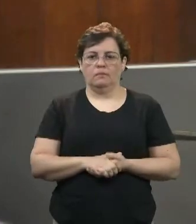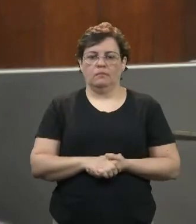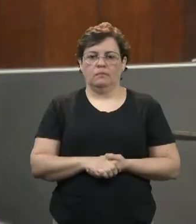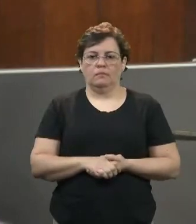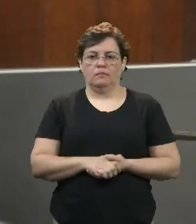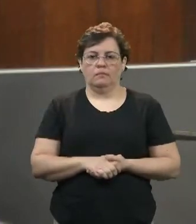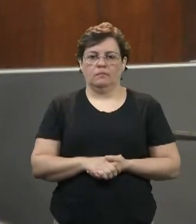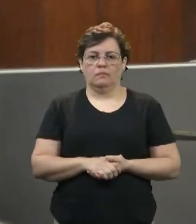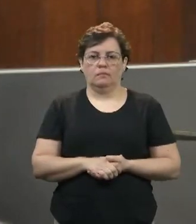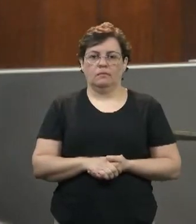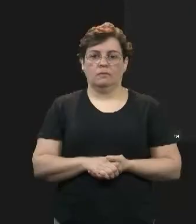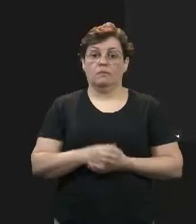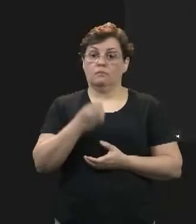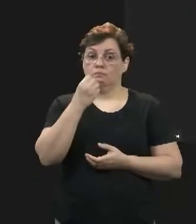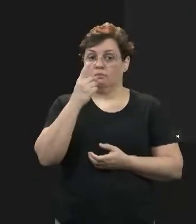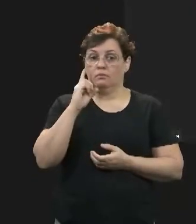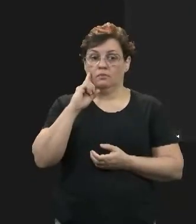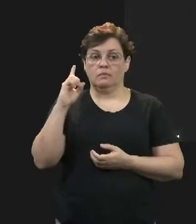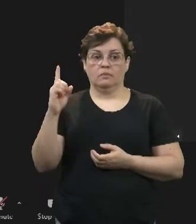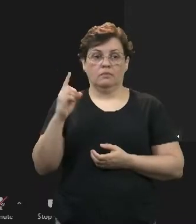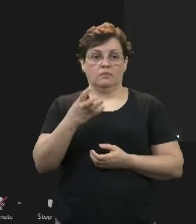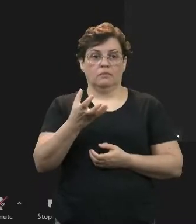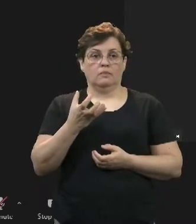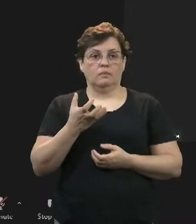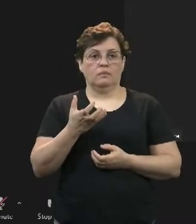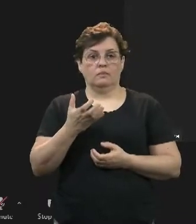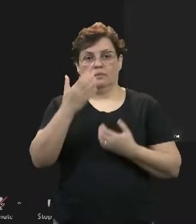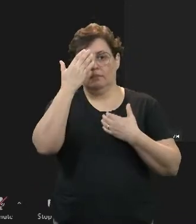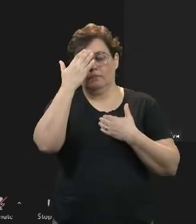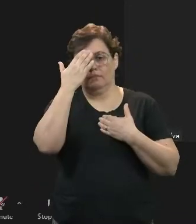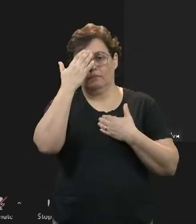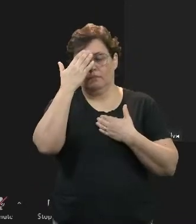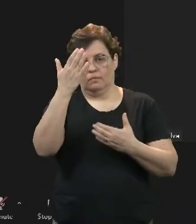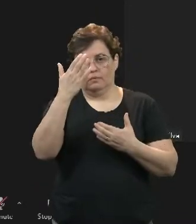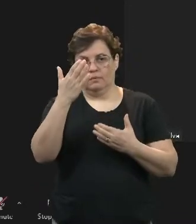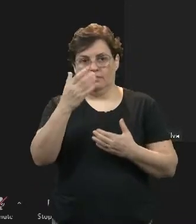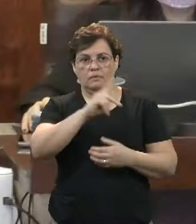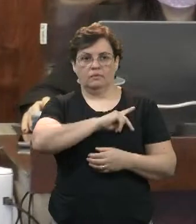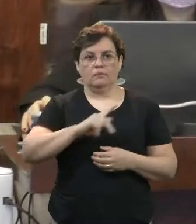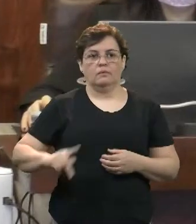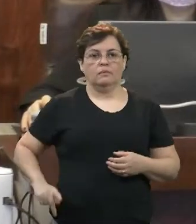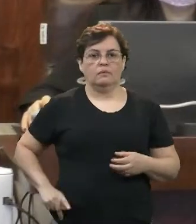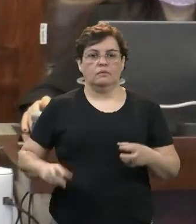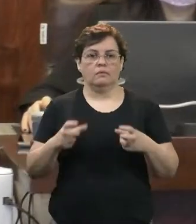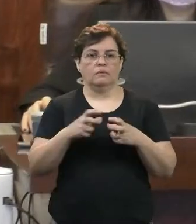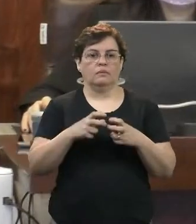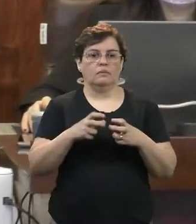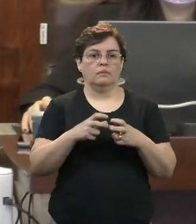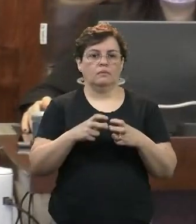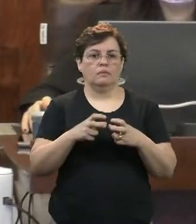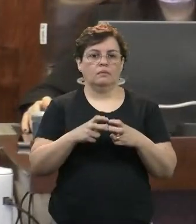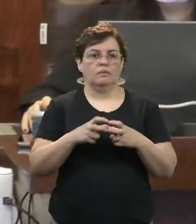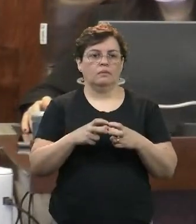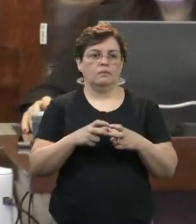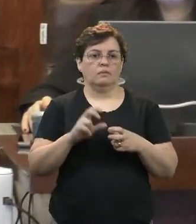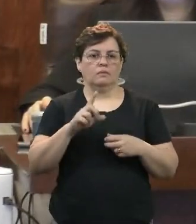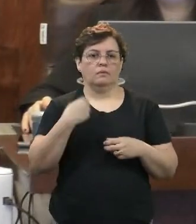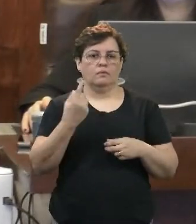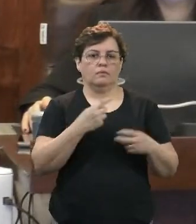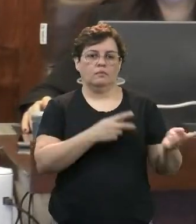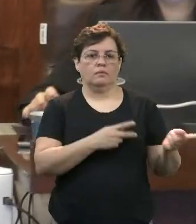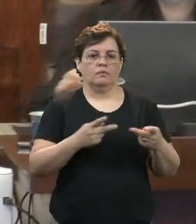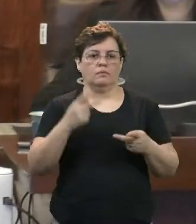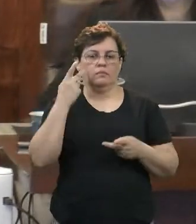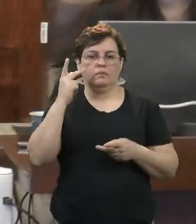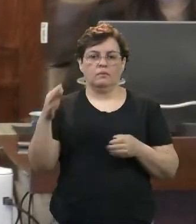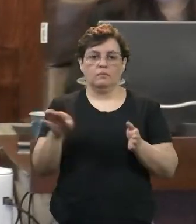Bom dia a todos. Quero agradecer aqui ao presidente da Câmara que nos fez esse convite